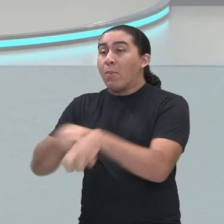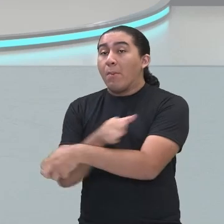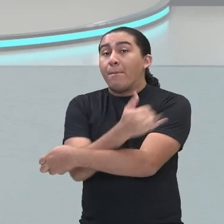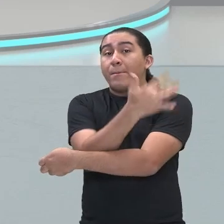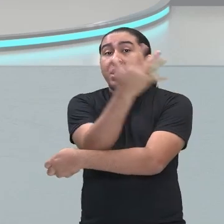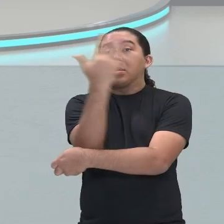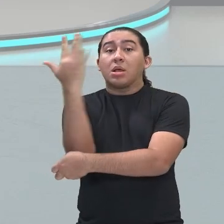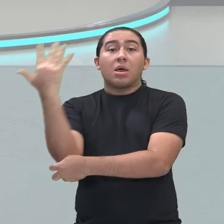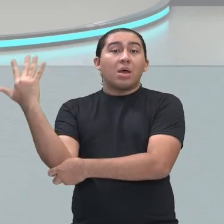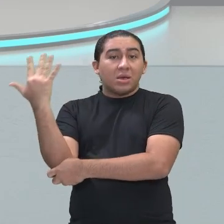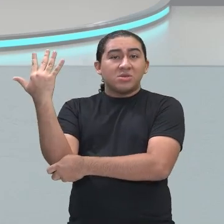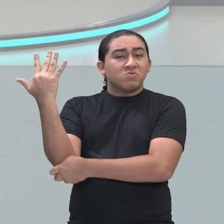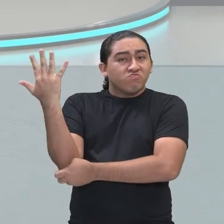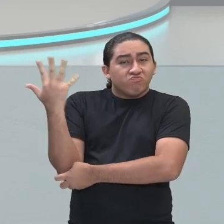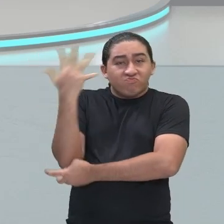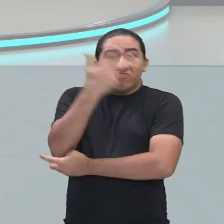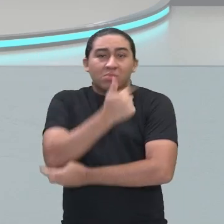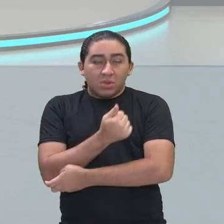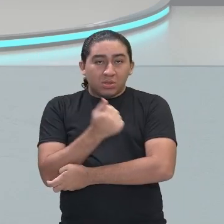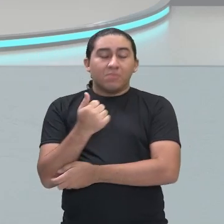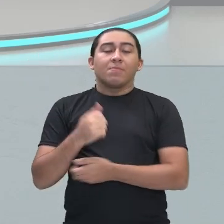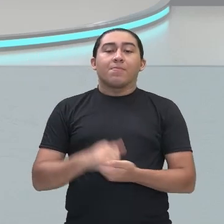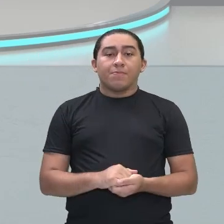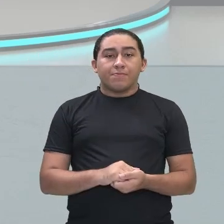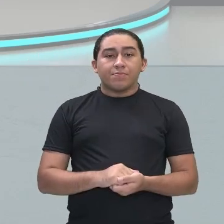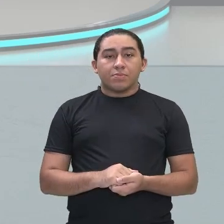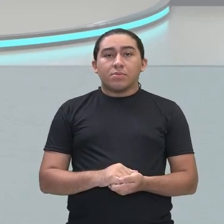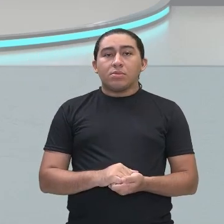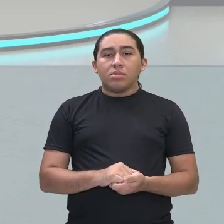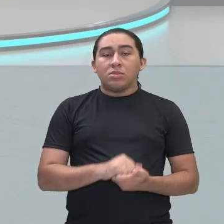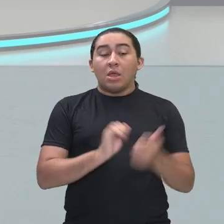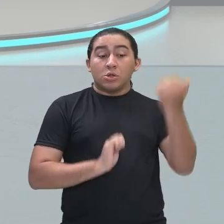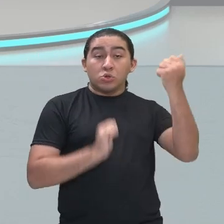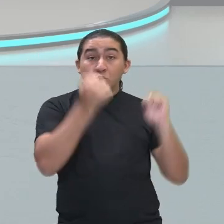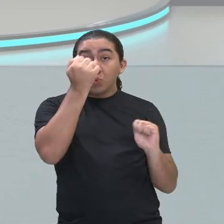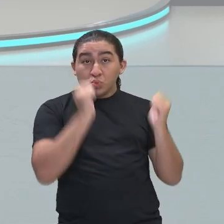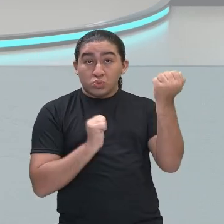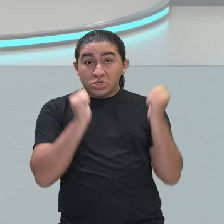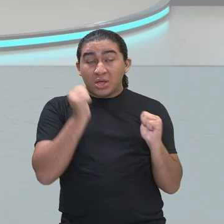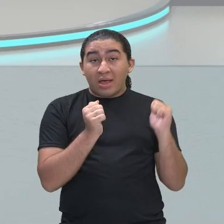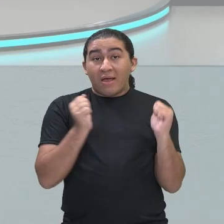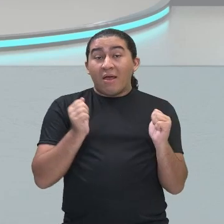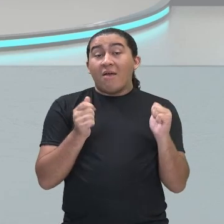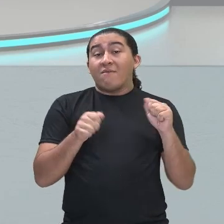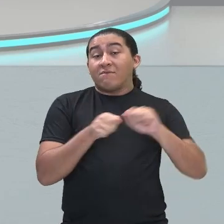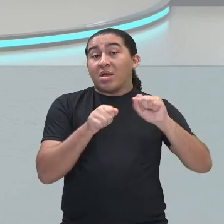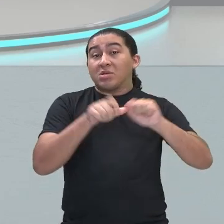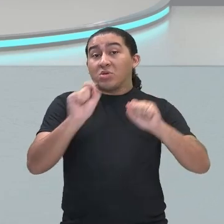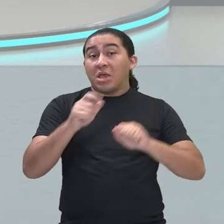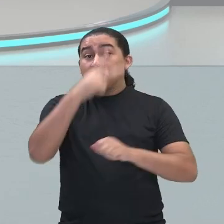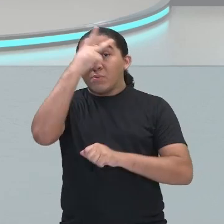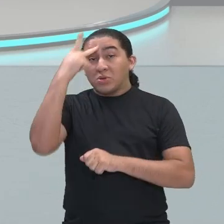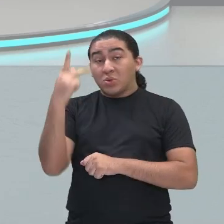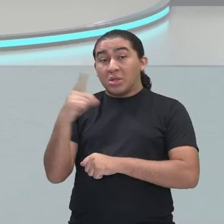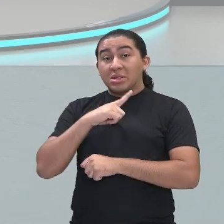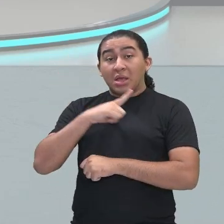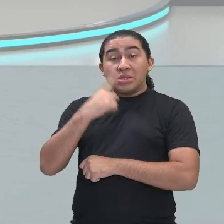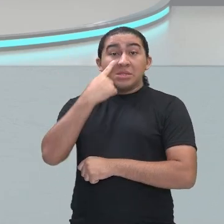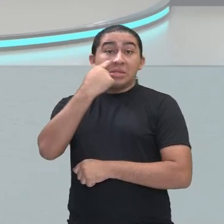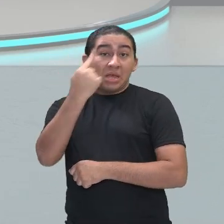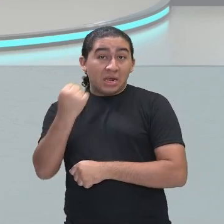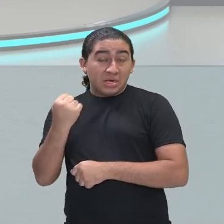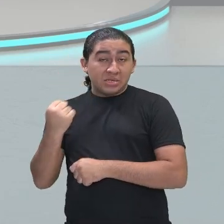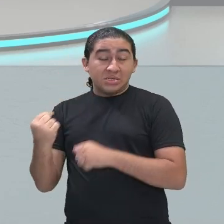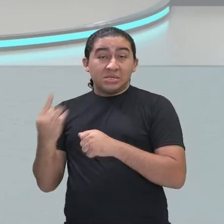bucólica. Olha para vocês verem. A indústria traz as pessoas para a cidade. Só que na cidade eles também não se sentem bem.